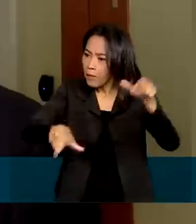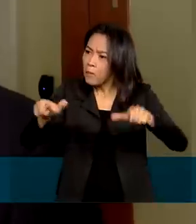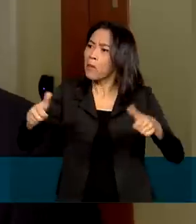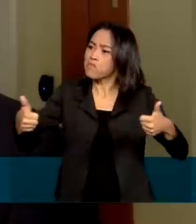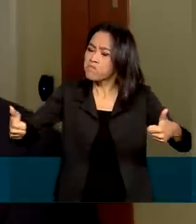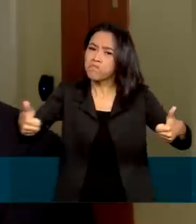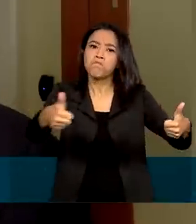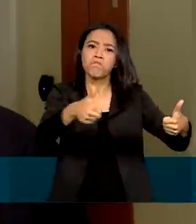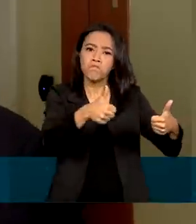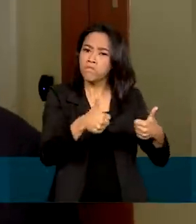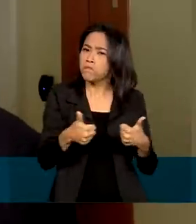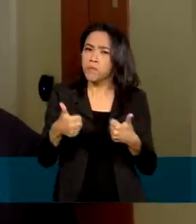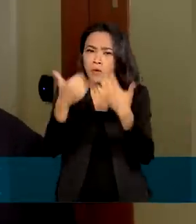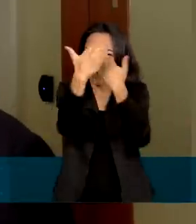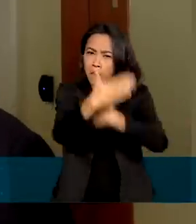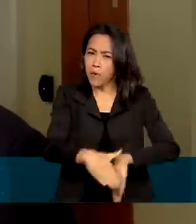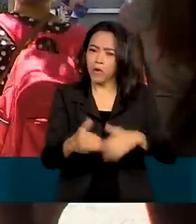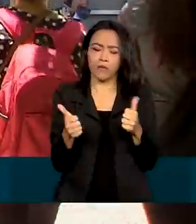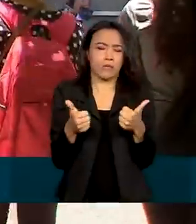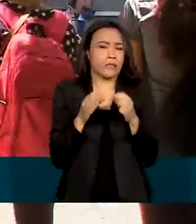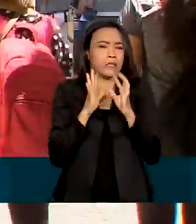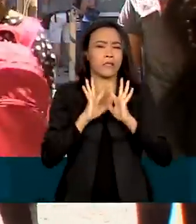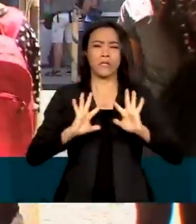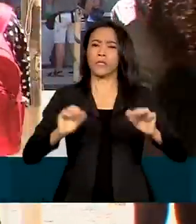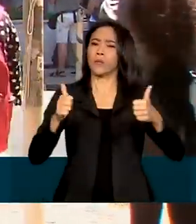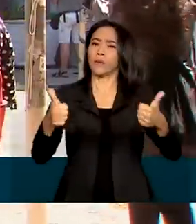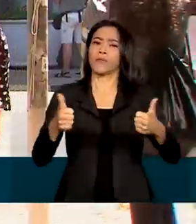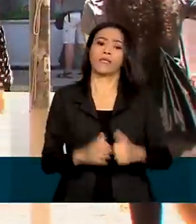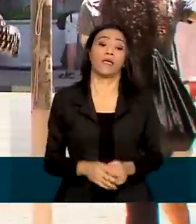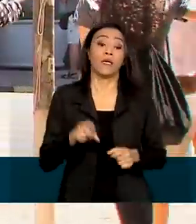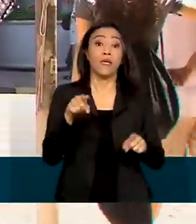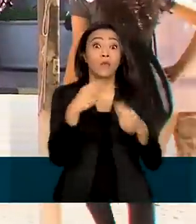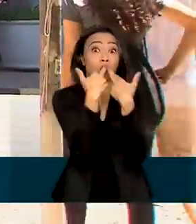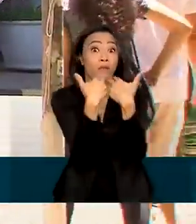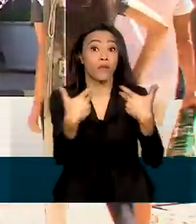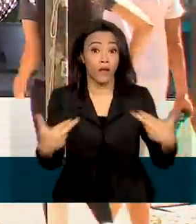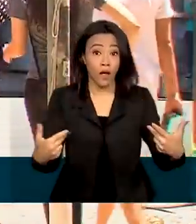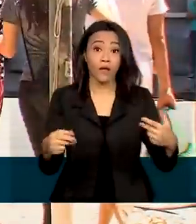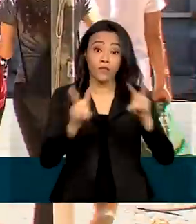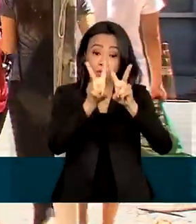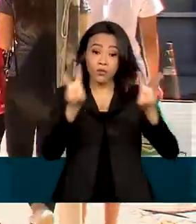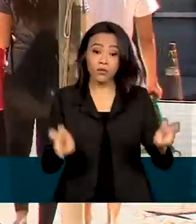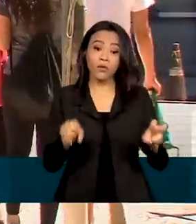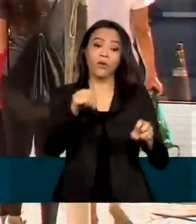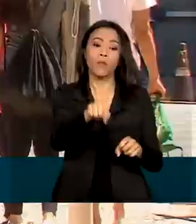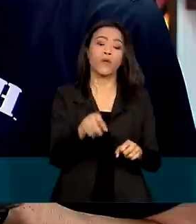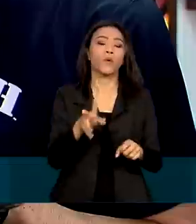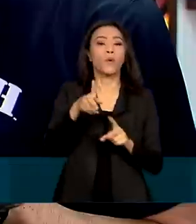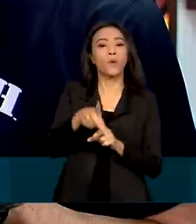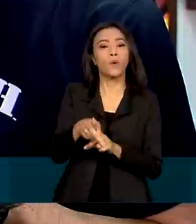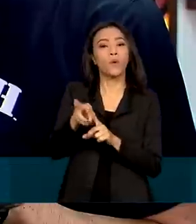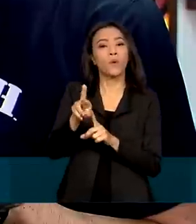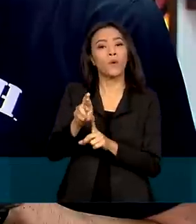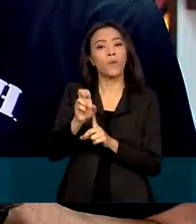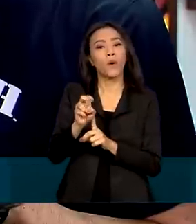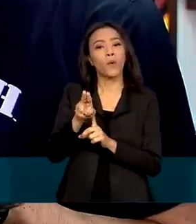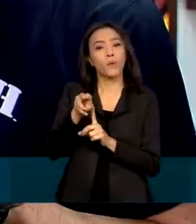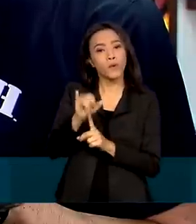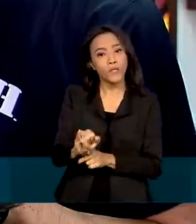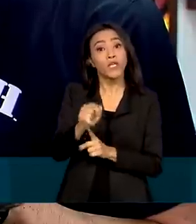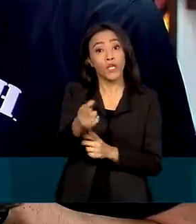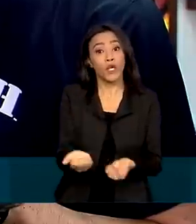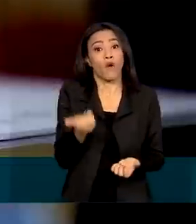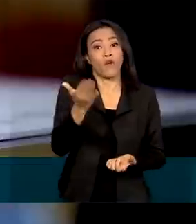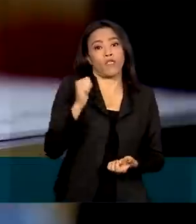exame que transcorra com a maior tranquilidade possível. E uma novidade em relação ao programa Universidade para Todos, que oferece bolsas em